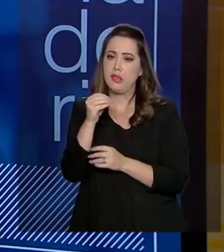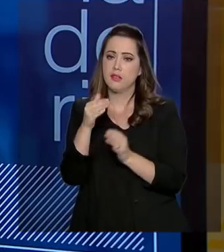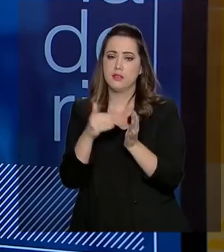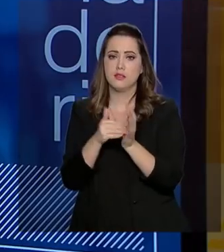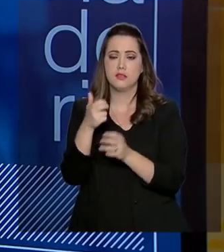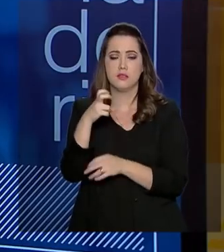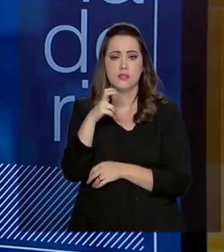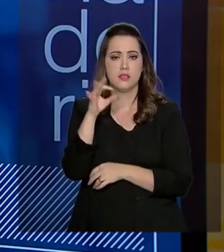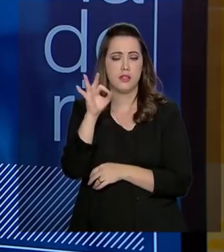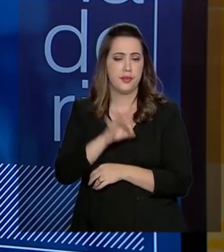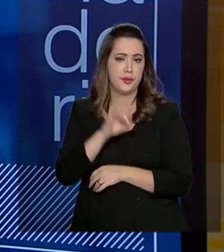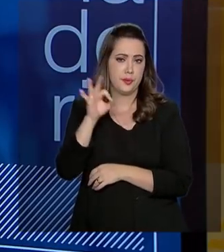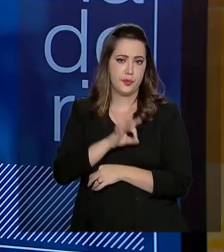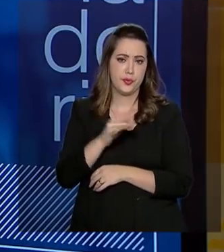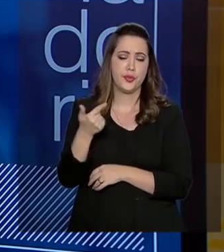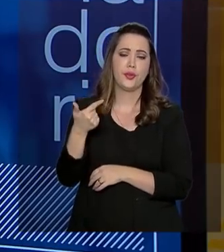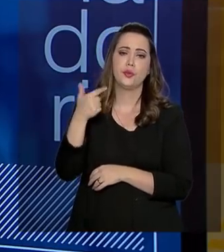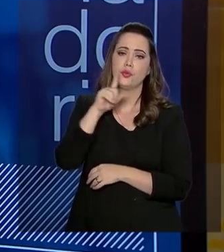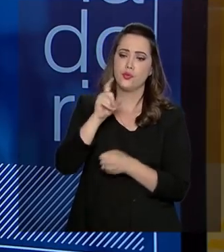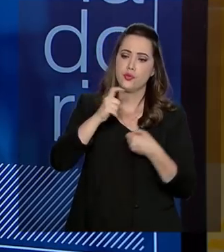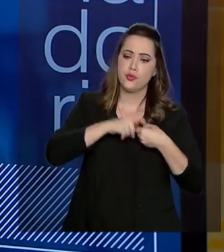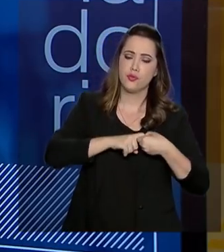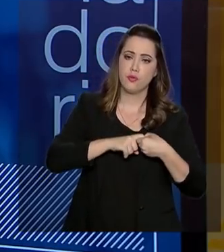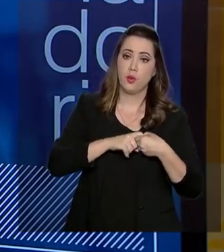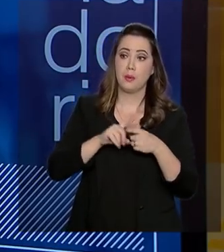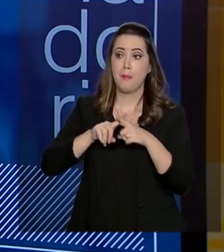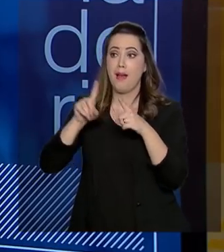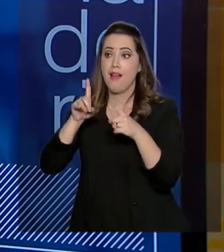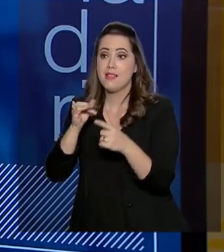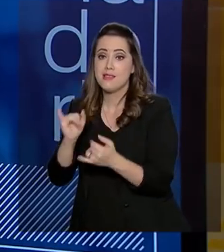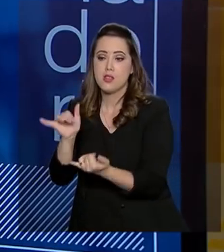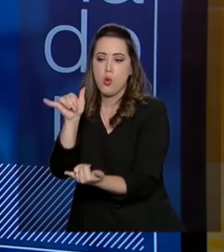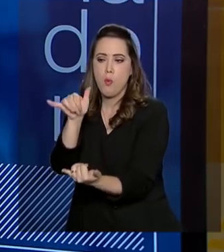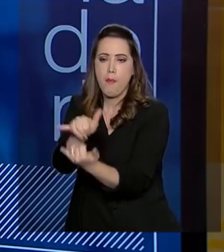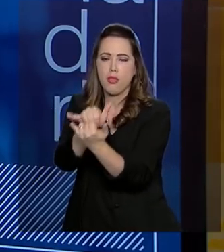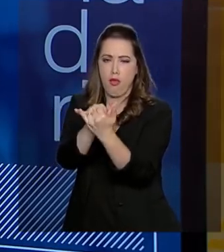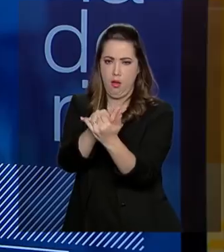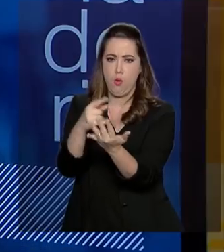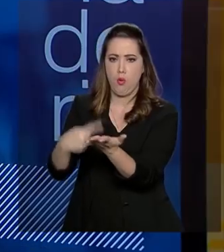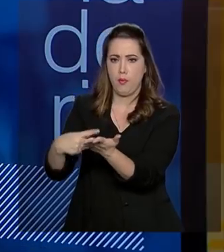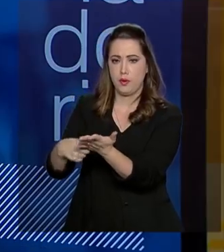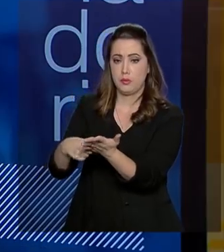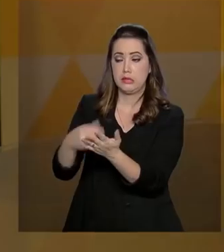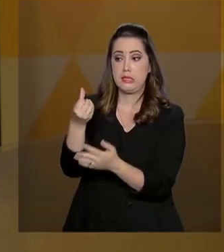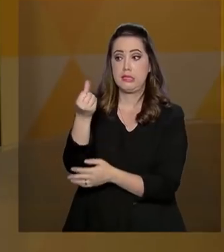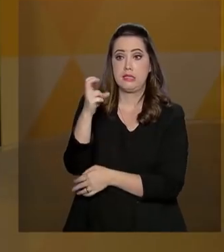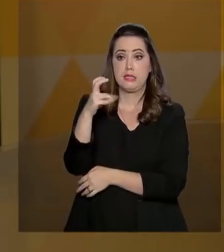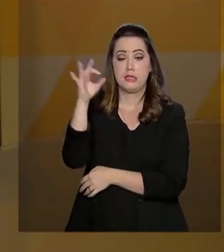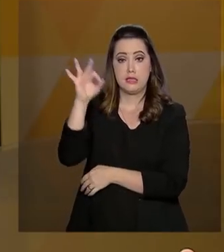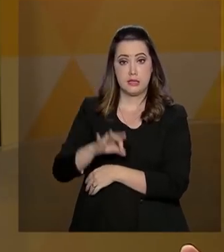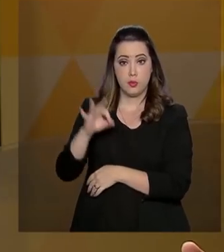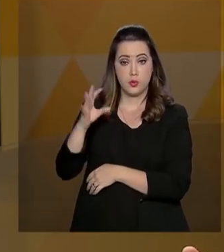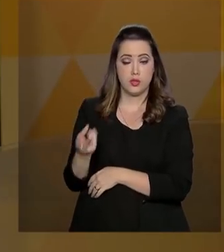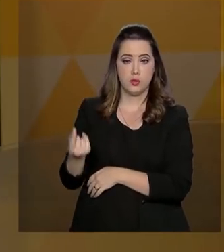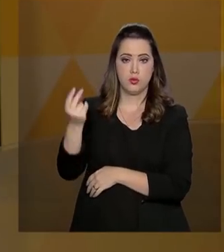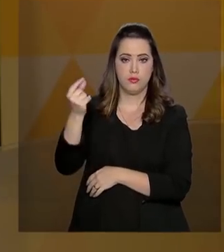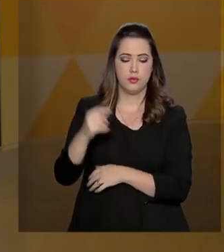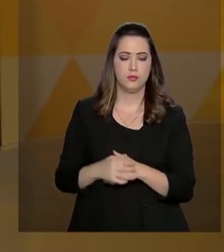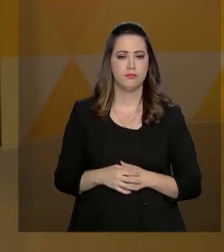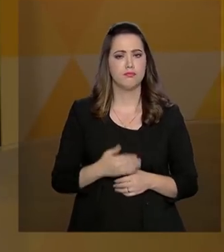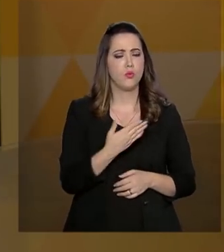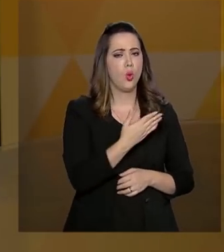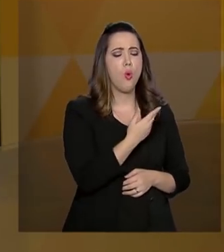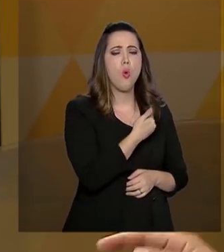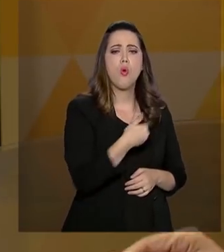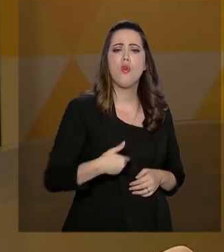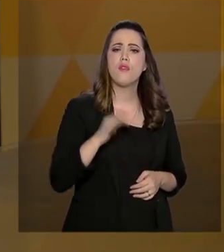acordos, a gente atinge marcas de 65% desse valor. E no âmbito federal, a CGU é responsável por